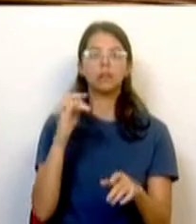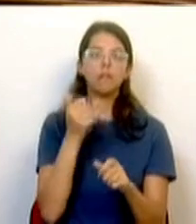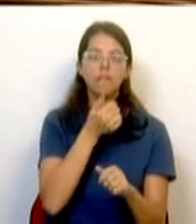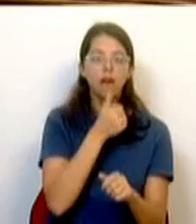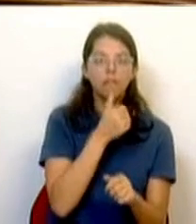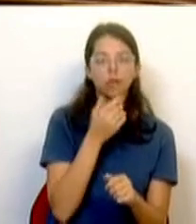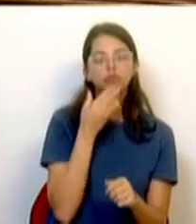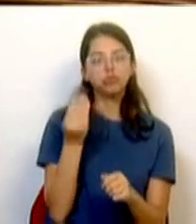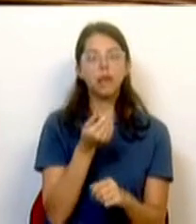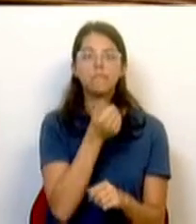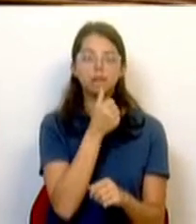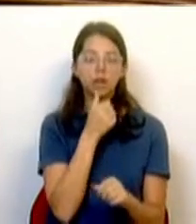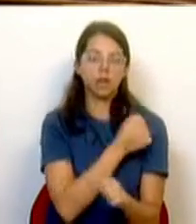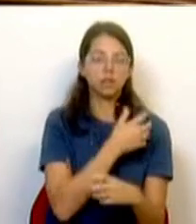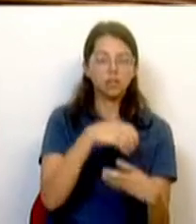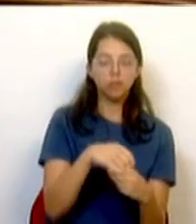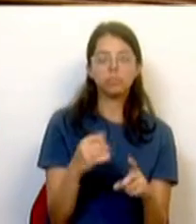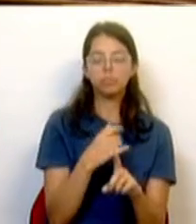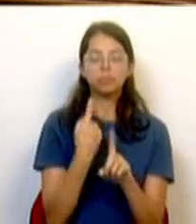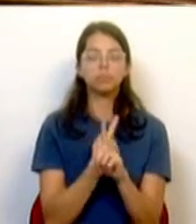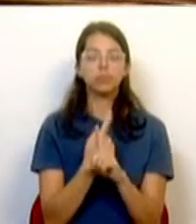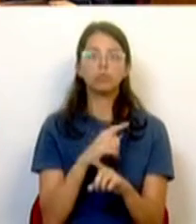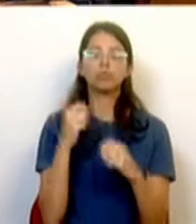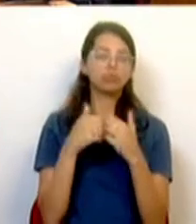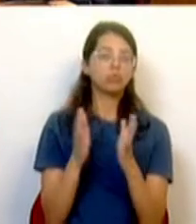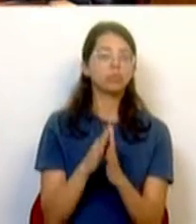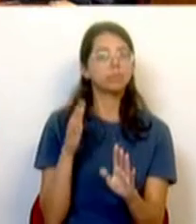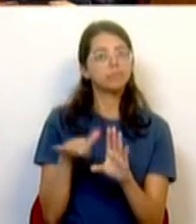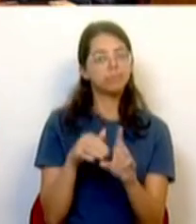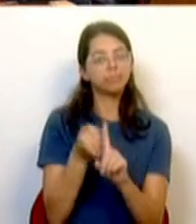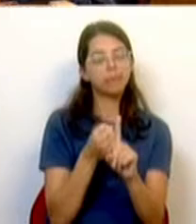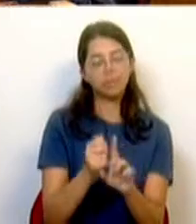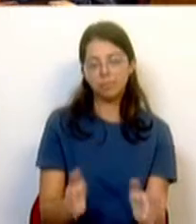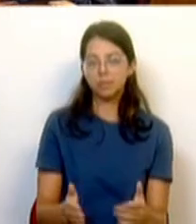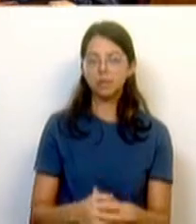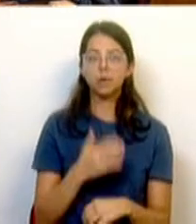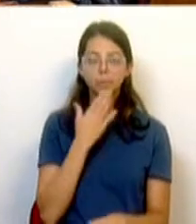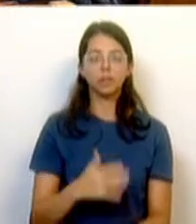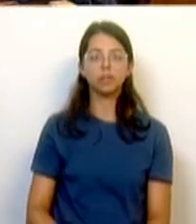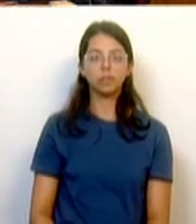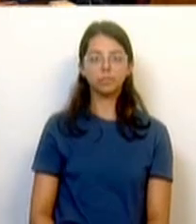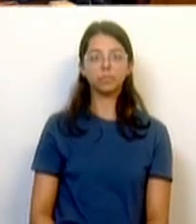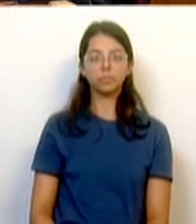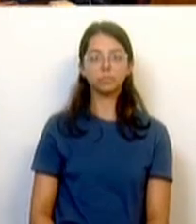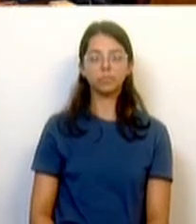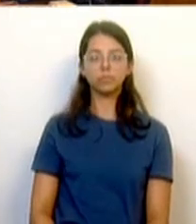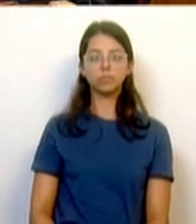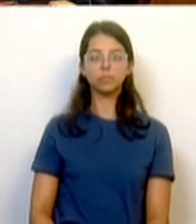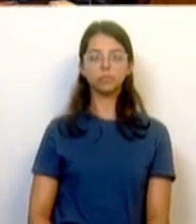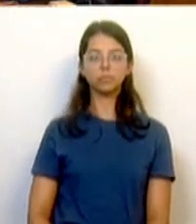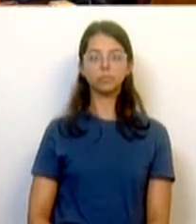doméstica. Combates, aliás, que nos devem convocar a todos. Muito obrigada. Obrigada. Obrigada.